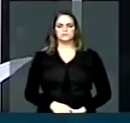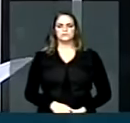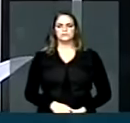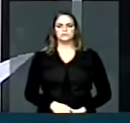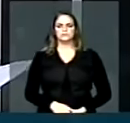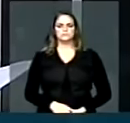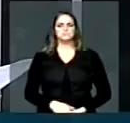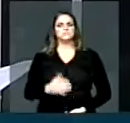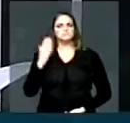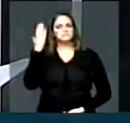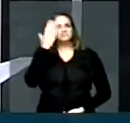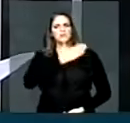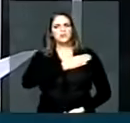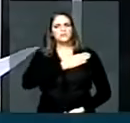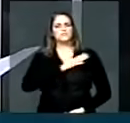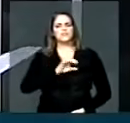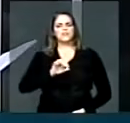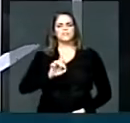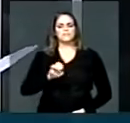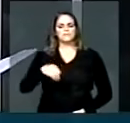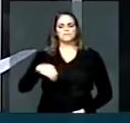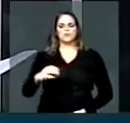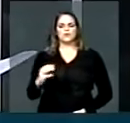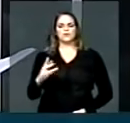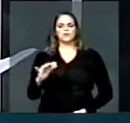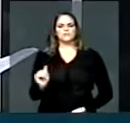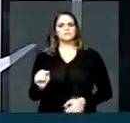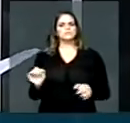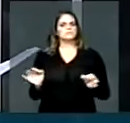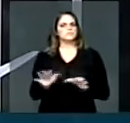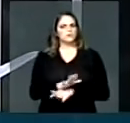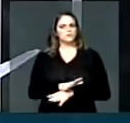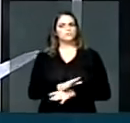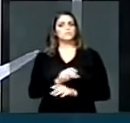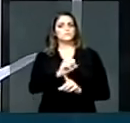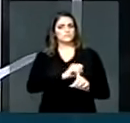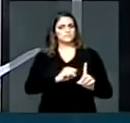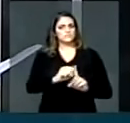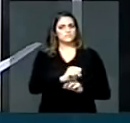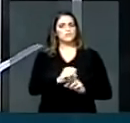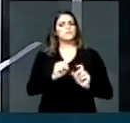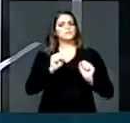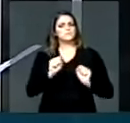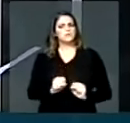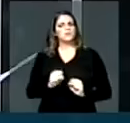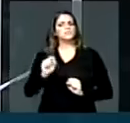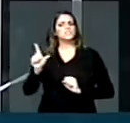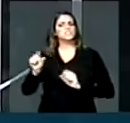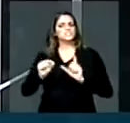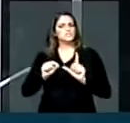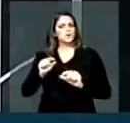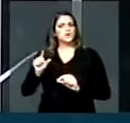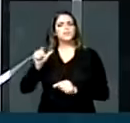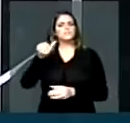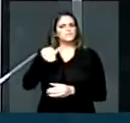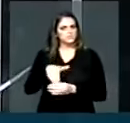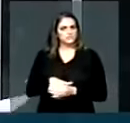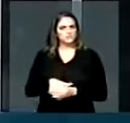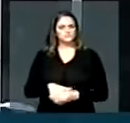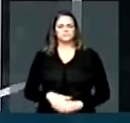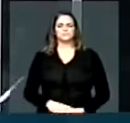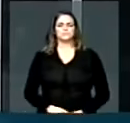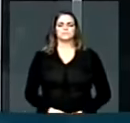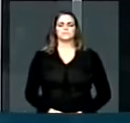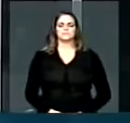representação de que é democracia, possibilitando que a sociedade participe do processo. Para concluir, Sr. Presidente, Sras. e Srs.